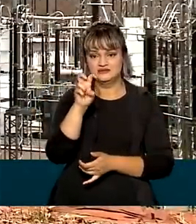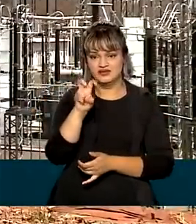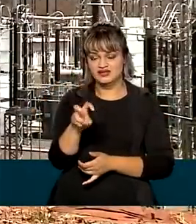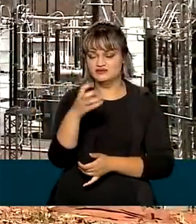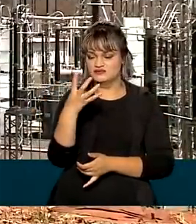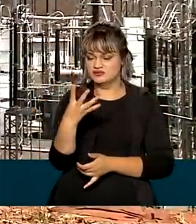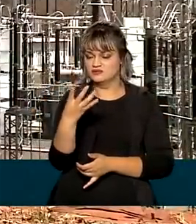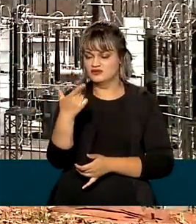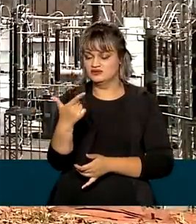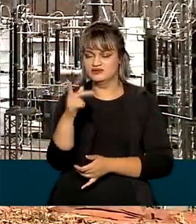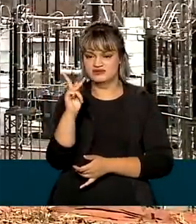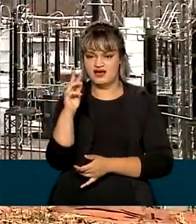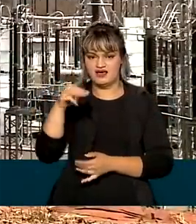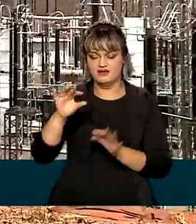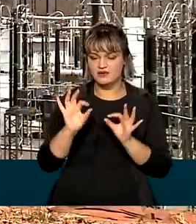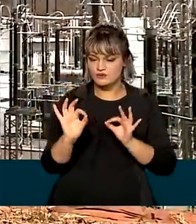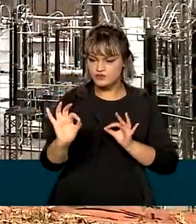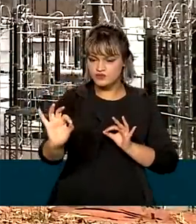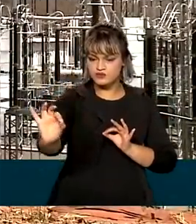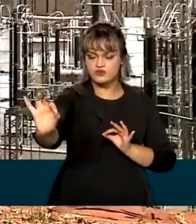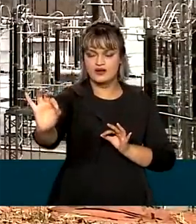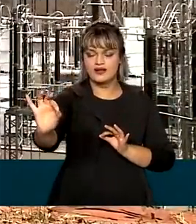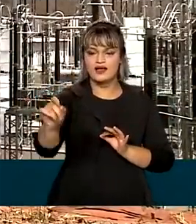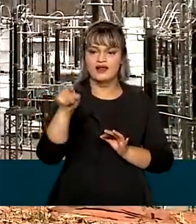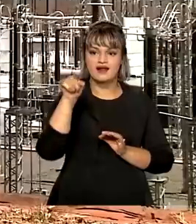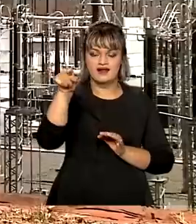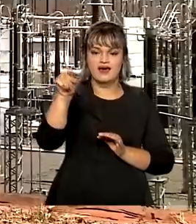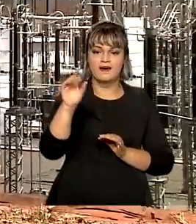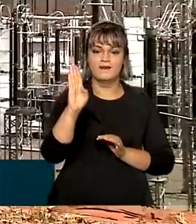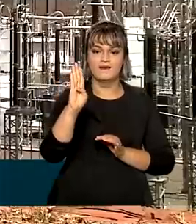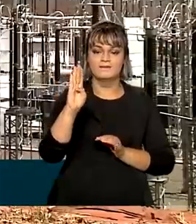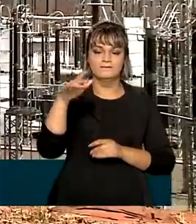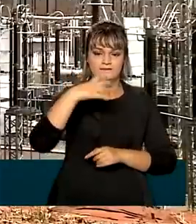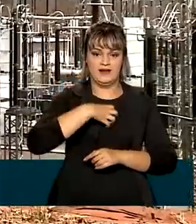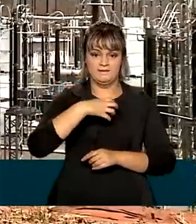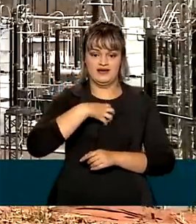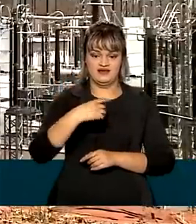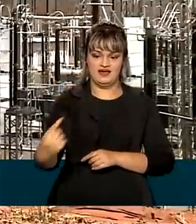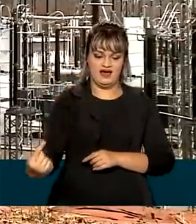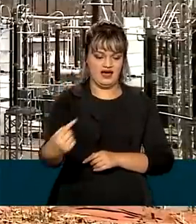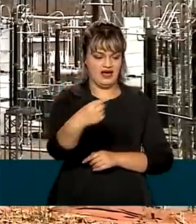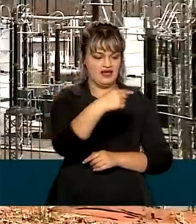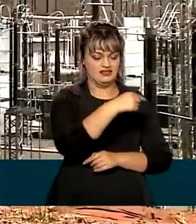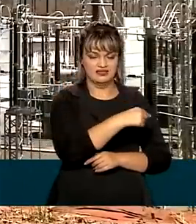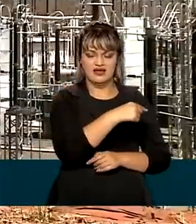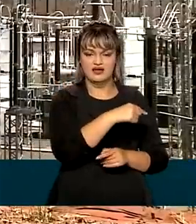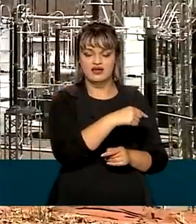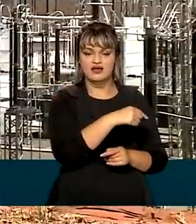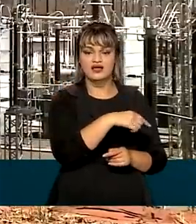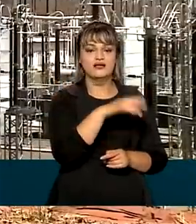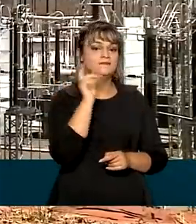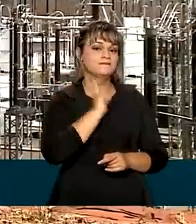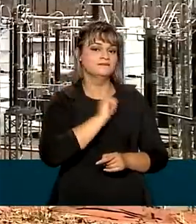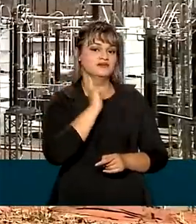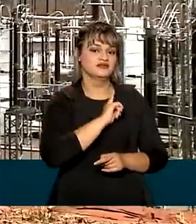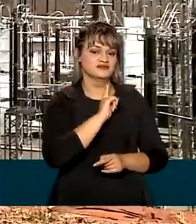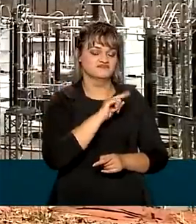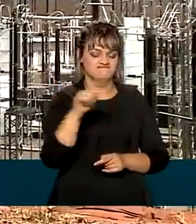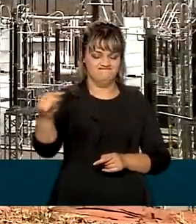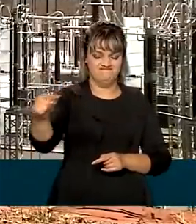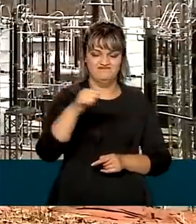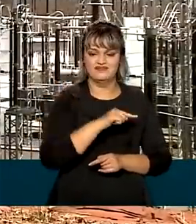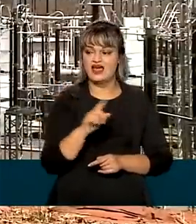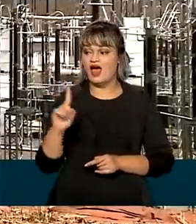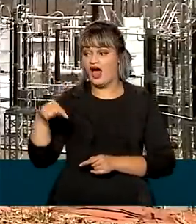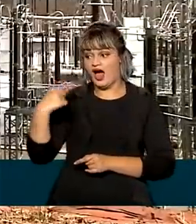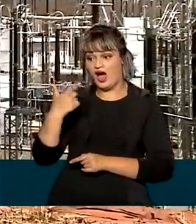de transmissão de energia. O primeiro trecho vai de Bom Jesus da Lapa, na Bahia, até Janaúba, no norte de Minas. Já a